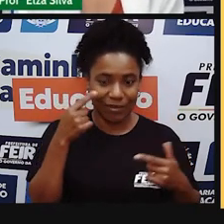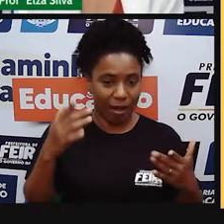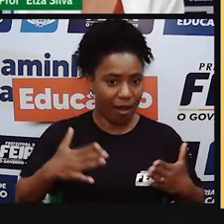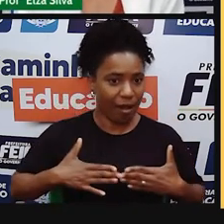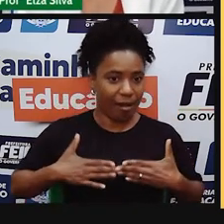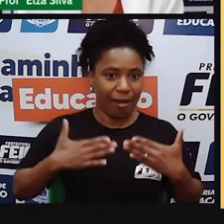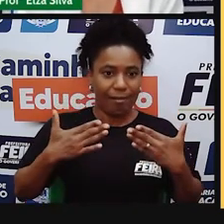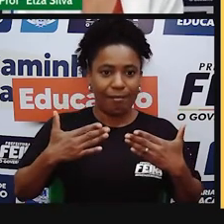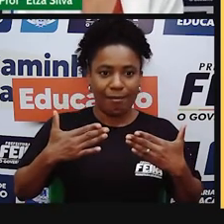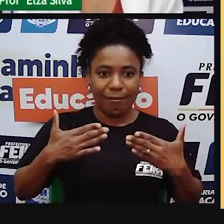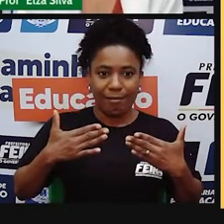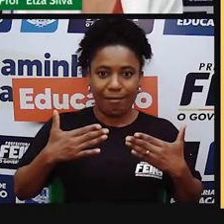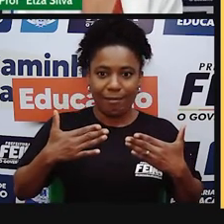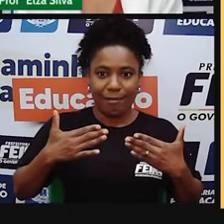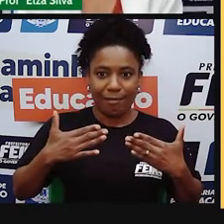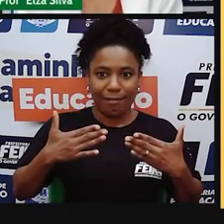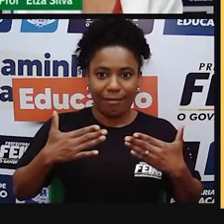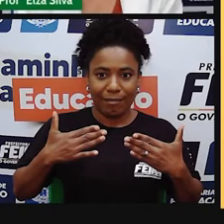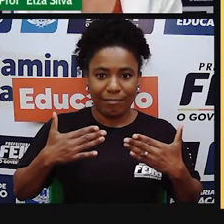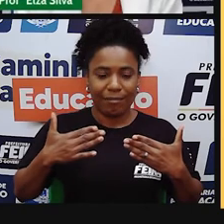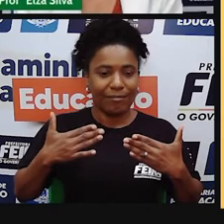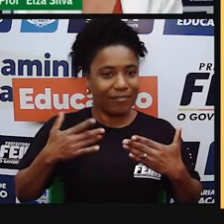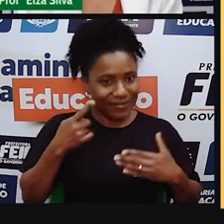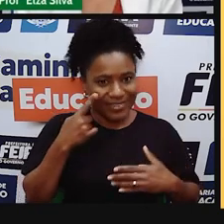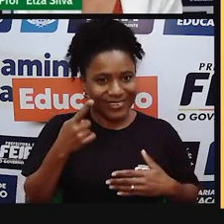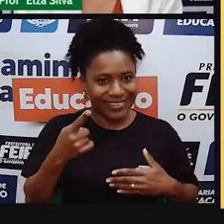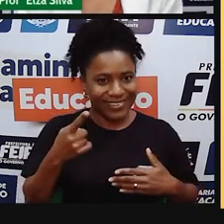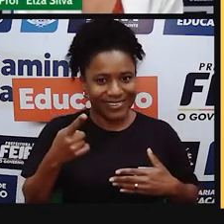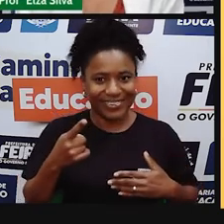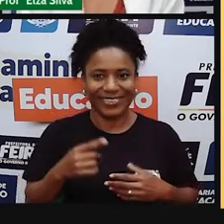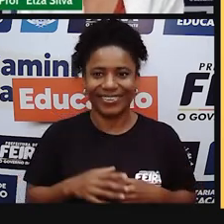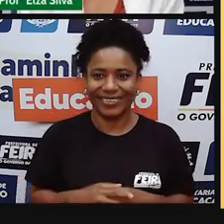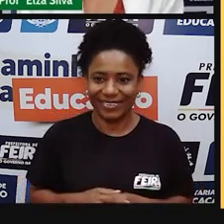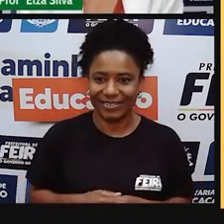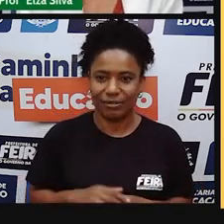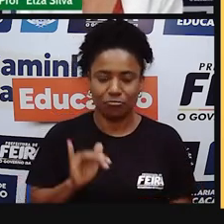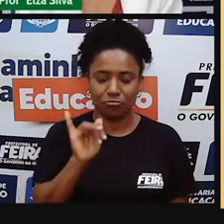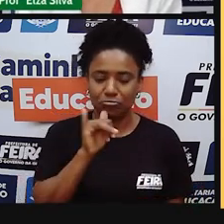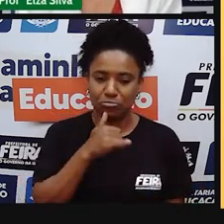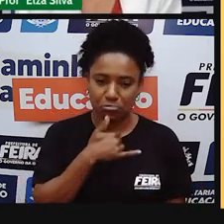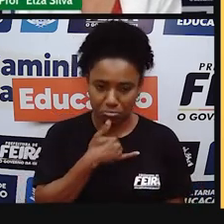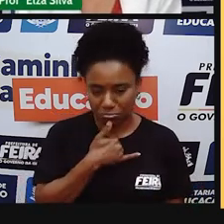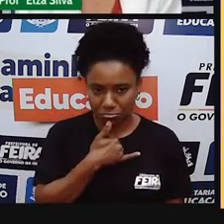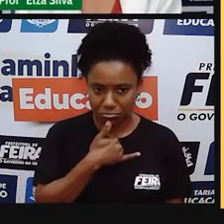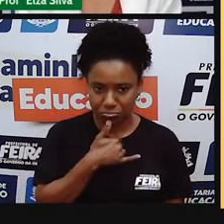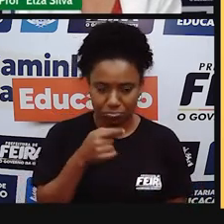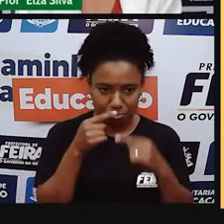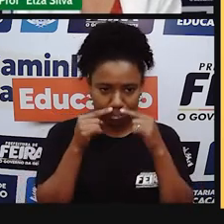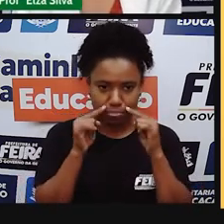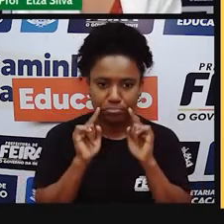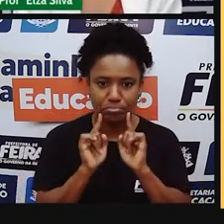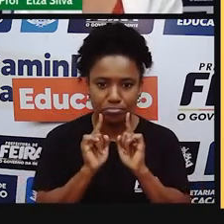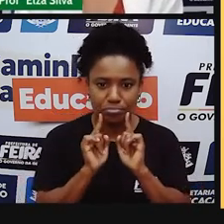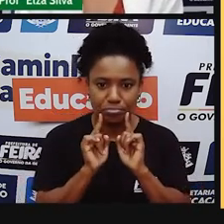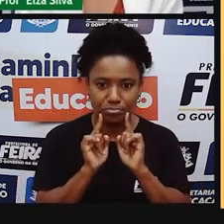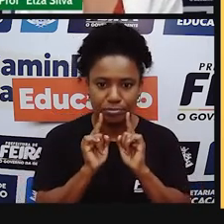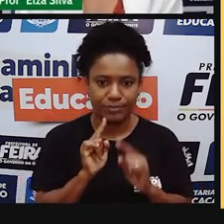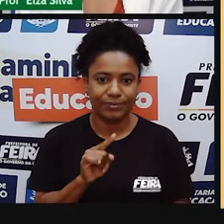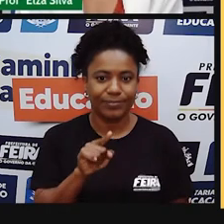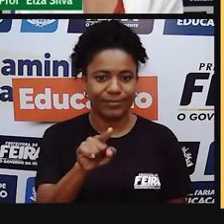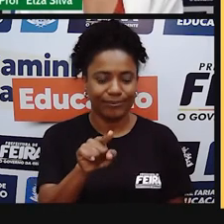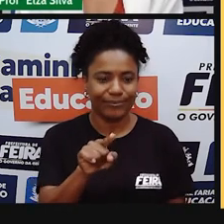surprised, surpreso com alguma coisa, sad, triste, wink,